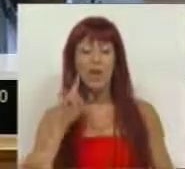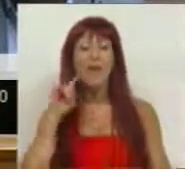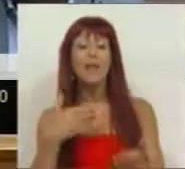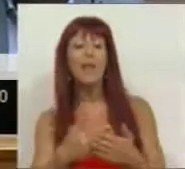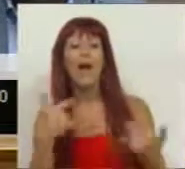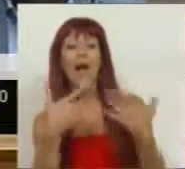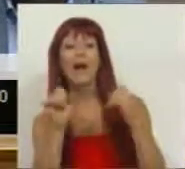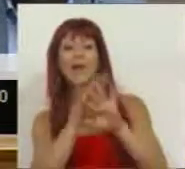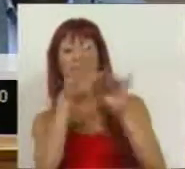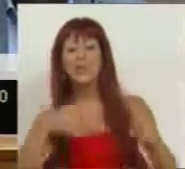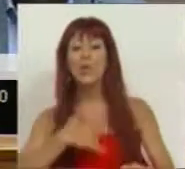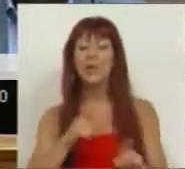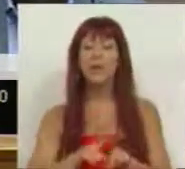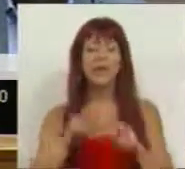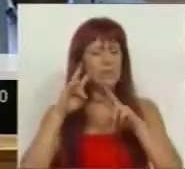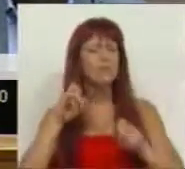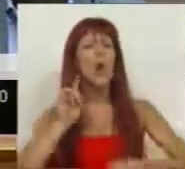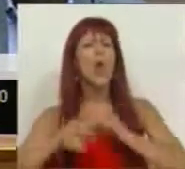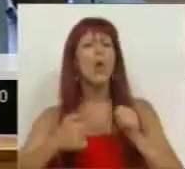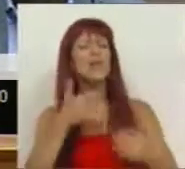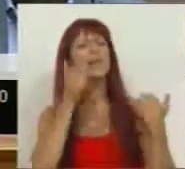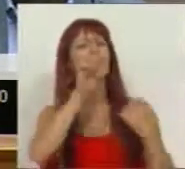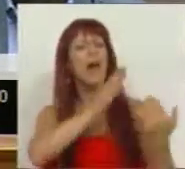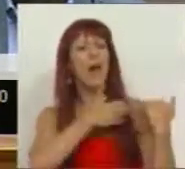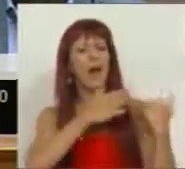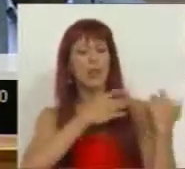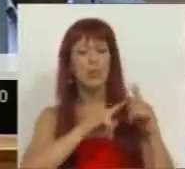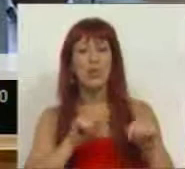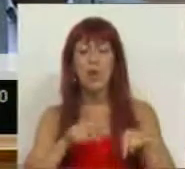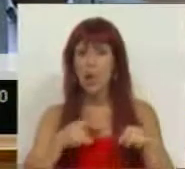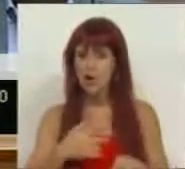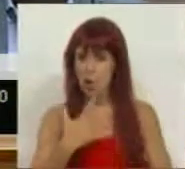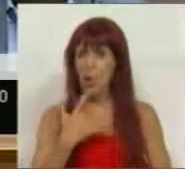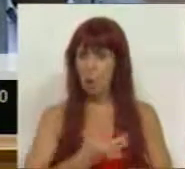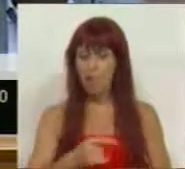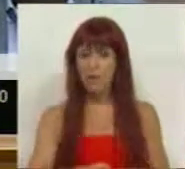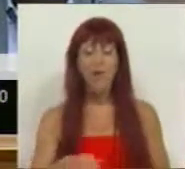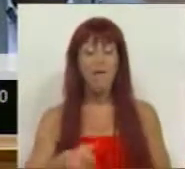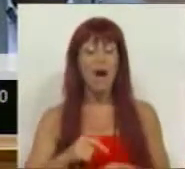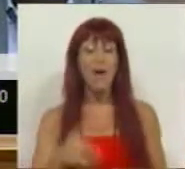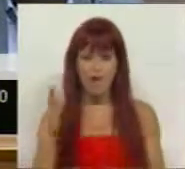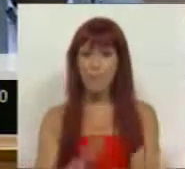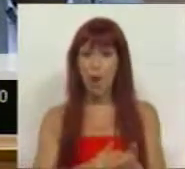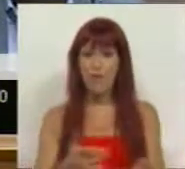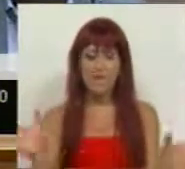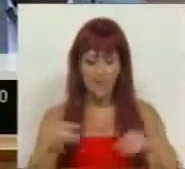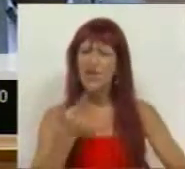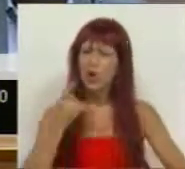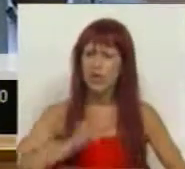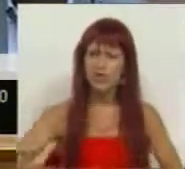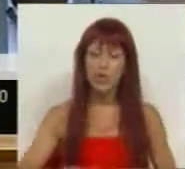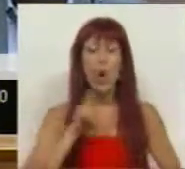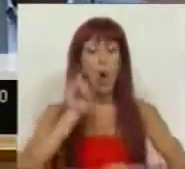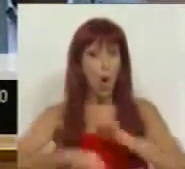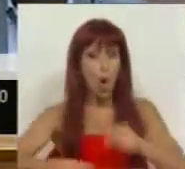transparência, no sentido do apuramento das responsabilidades e estamos convictos que vai provar, mais uma vez,